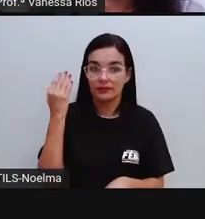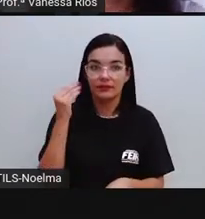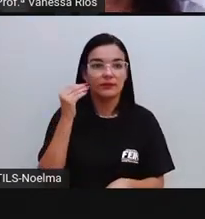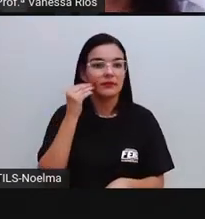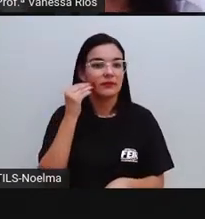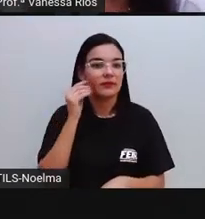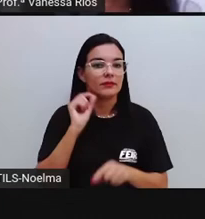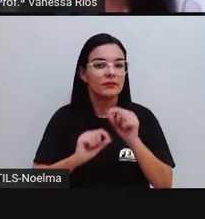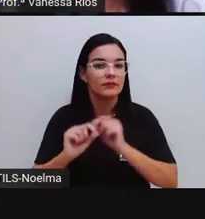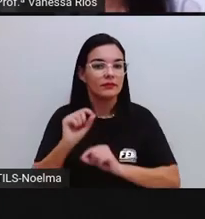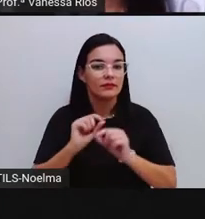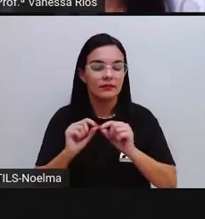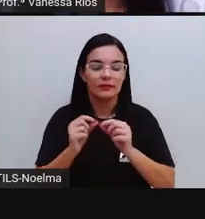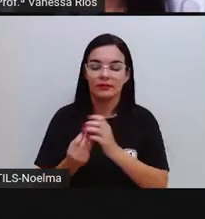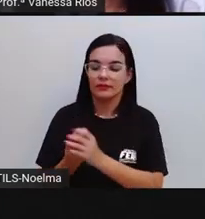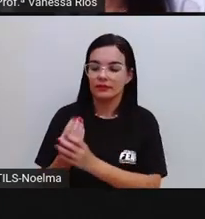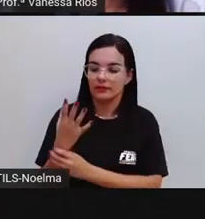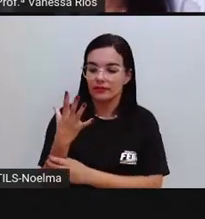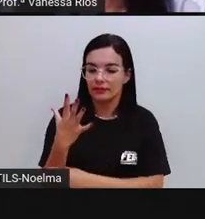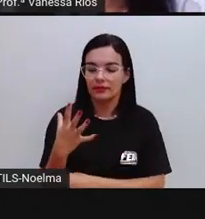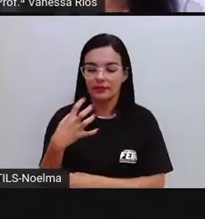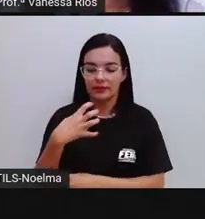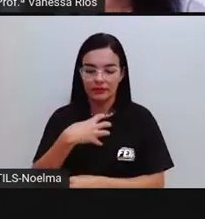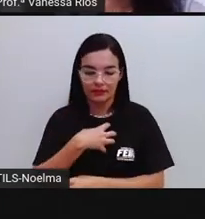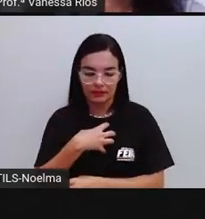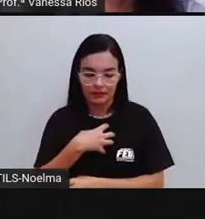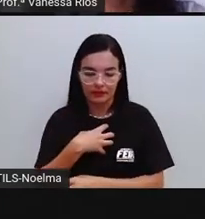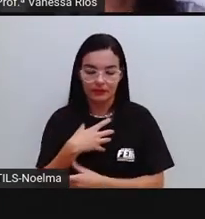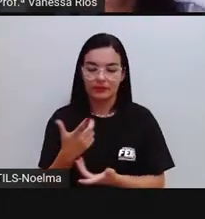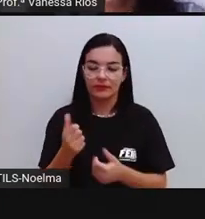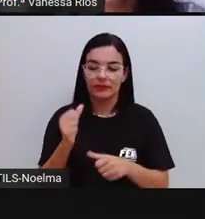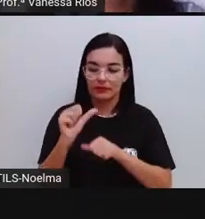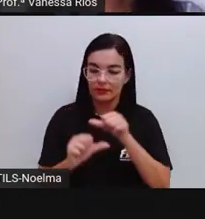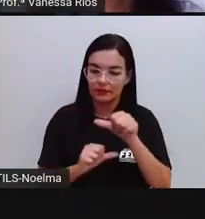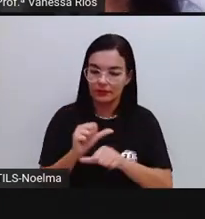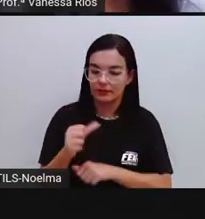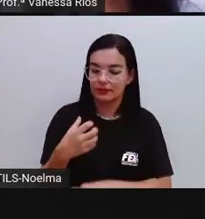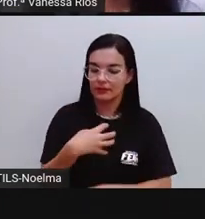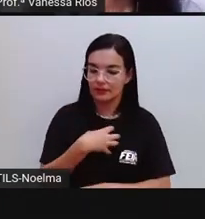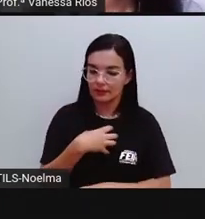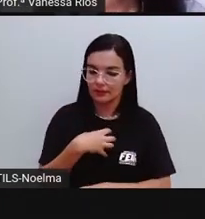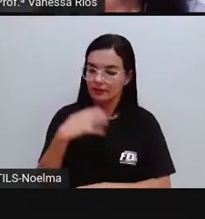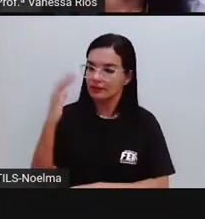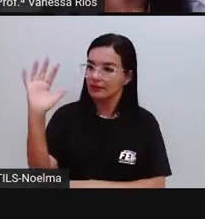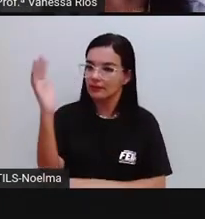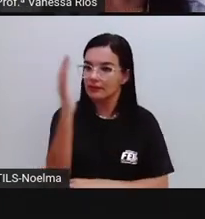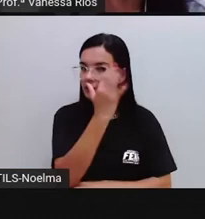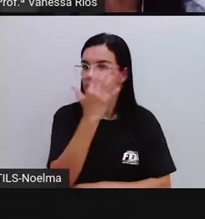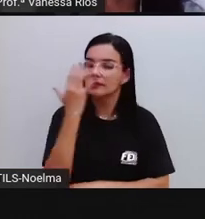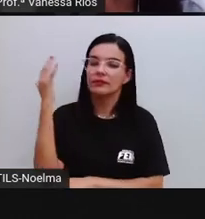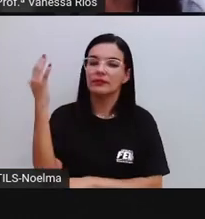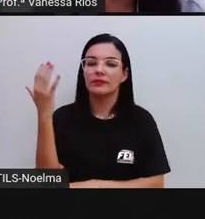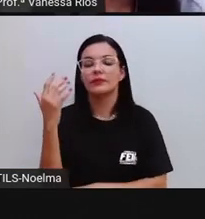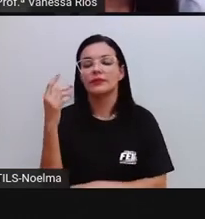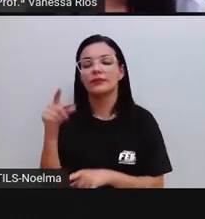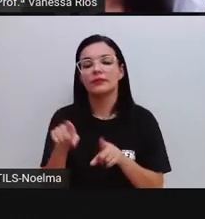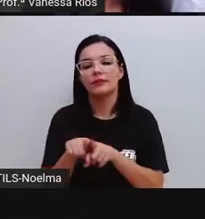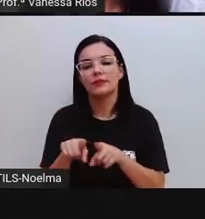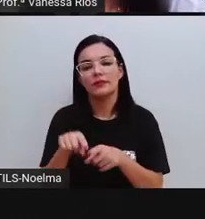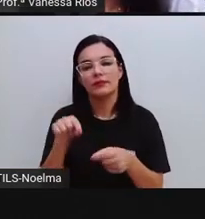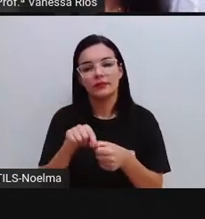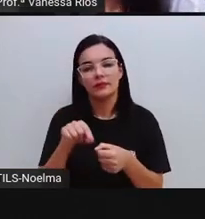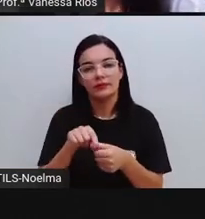fenômenos, vão expressar aí estados ou mudanças de estado que já aconteceram.